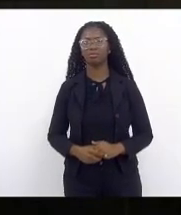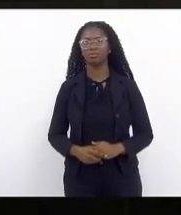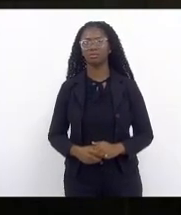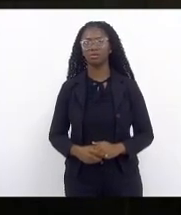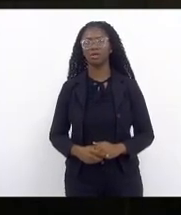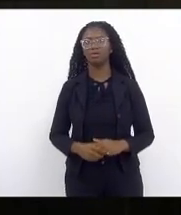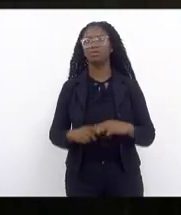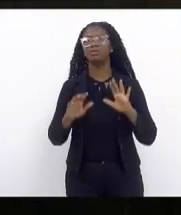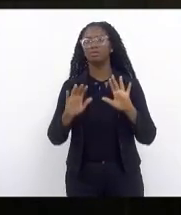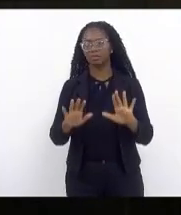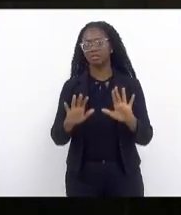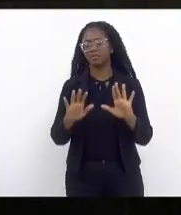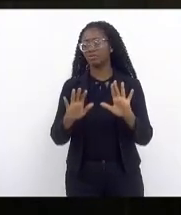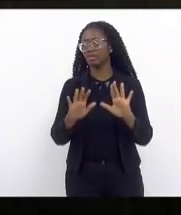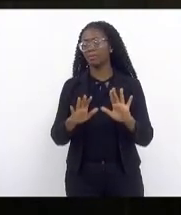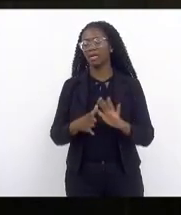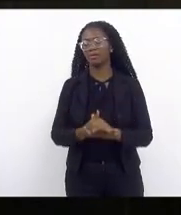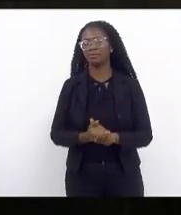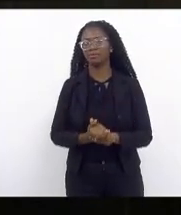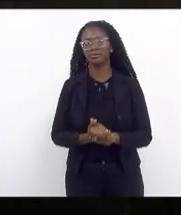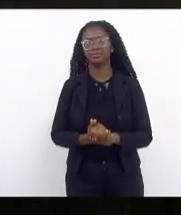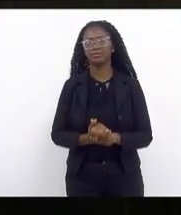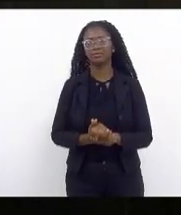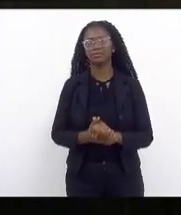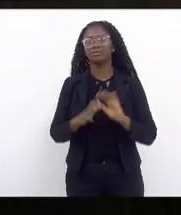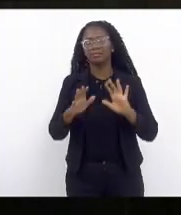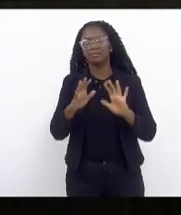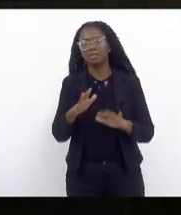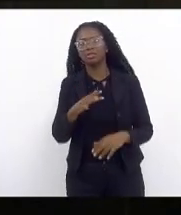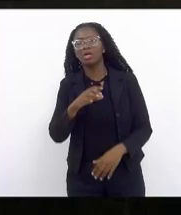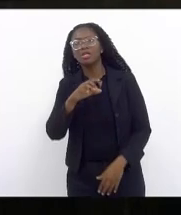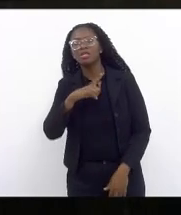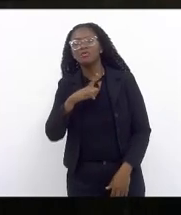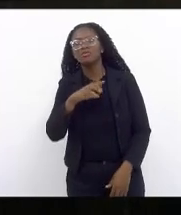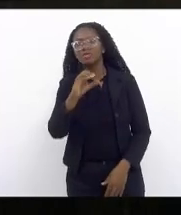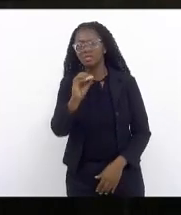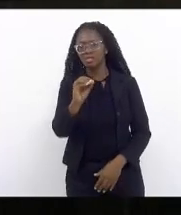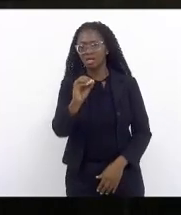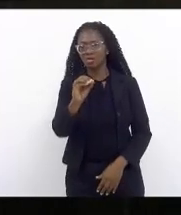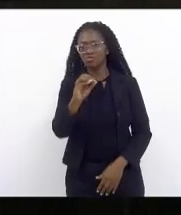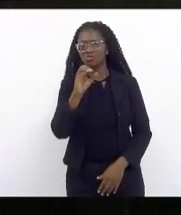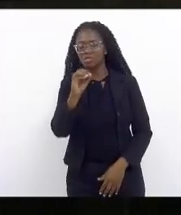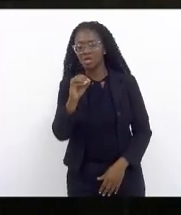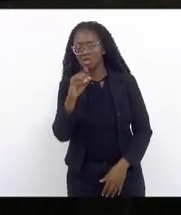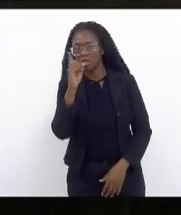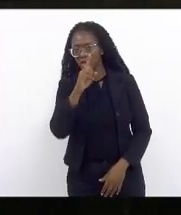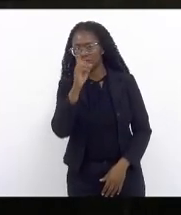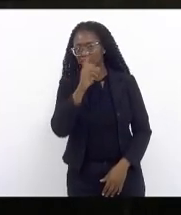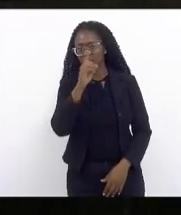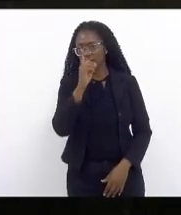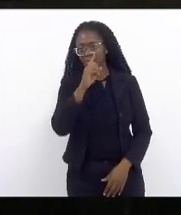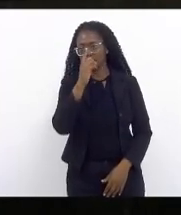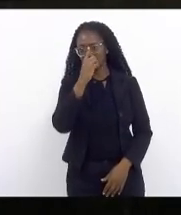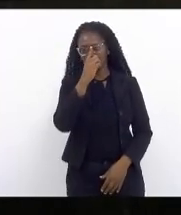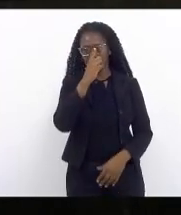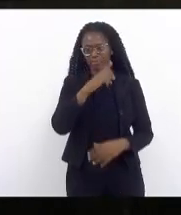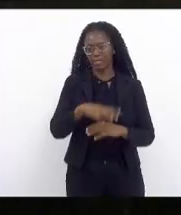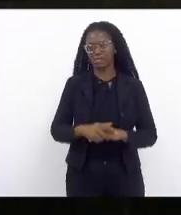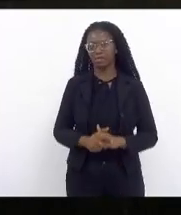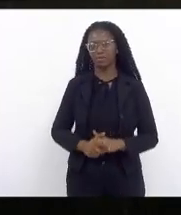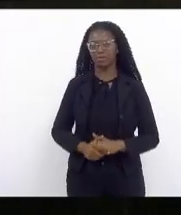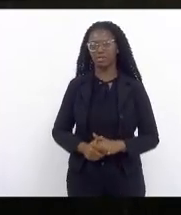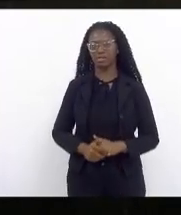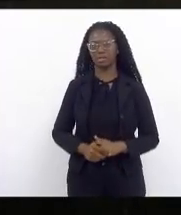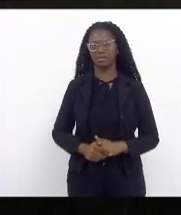o ano de 22 zero déficit eu repito zero déficit são